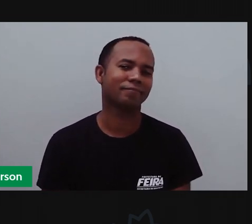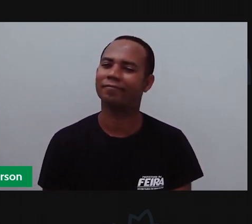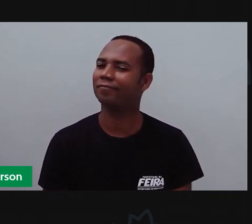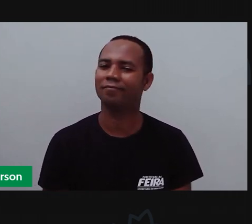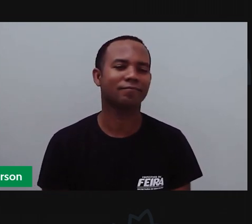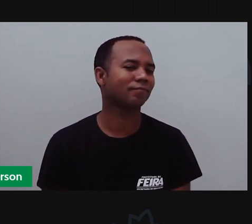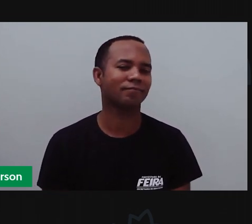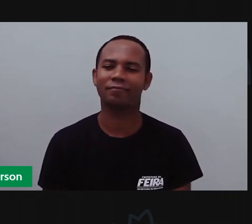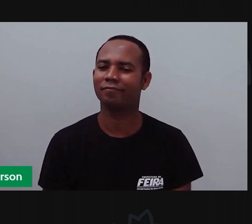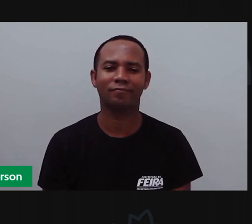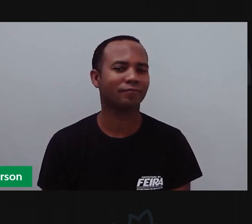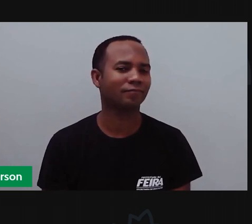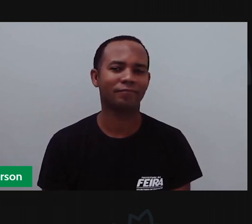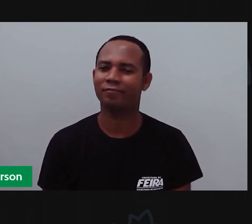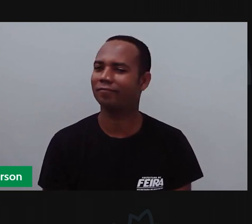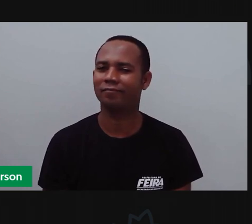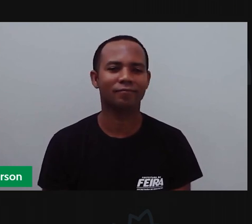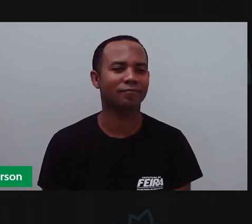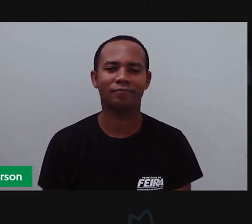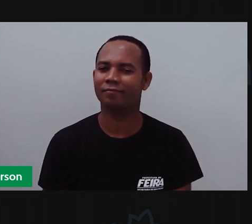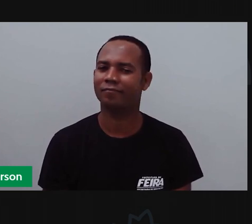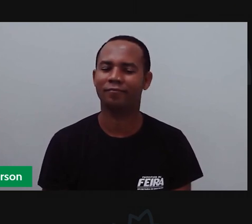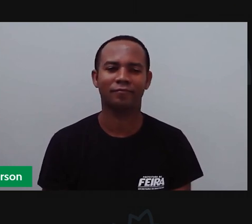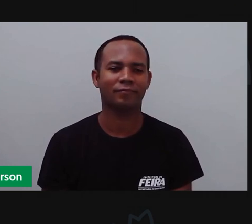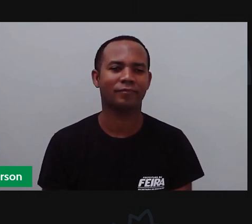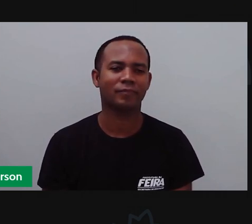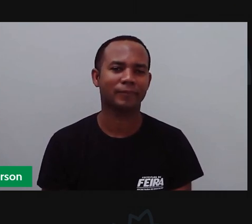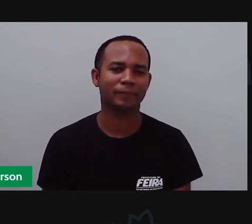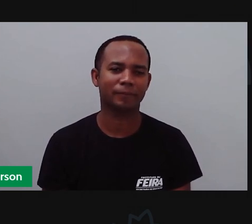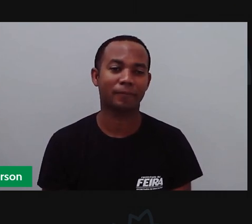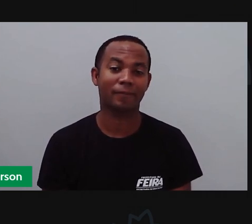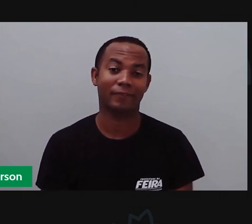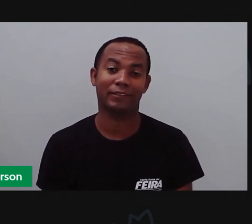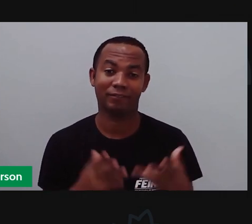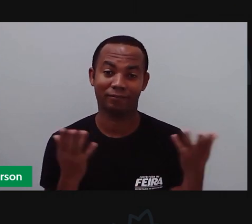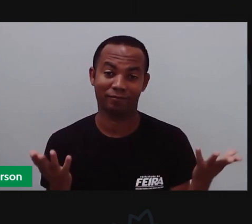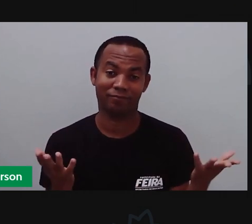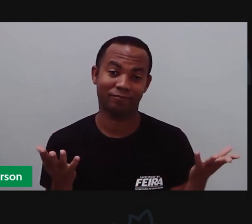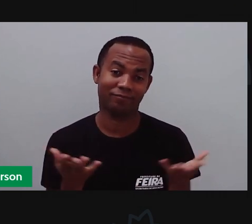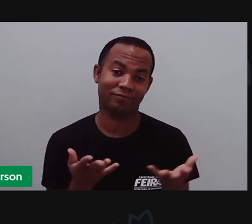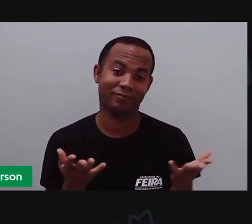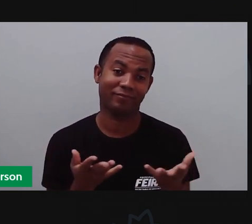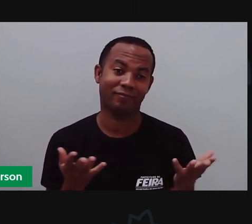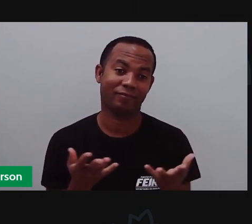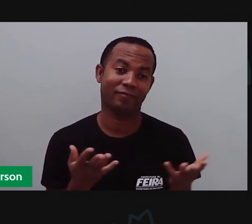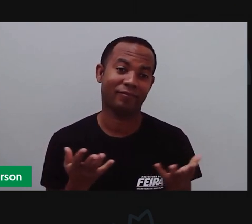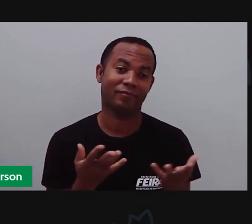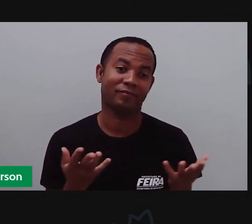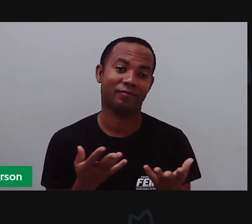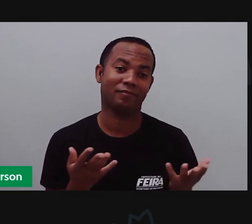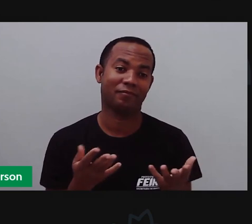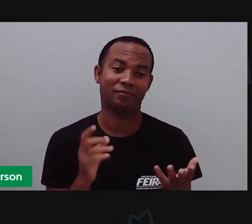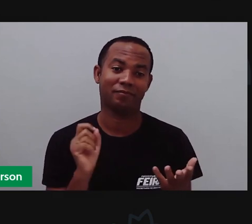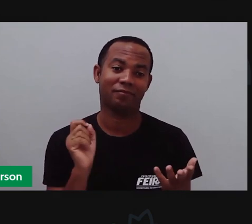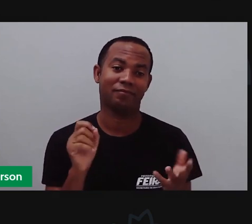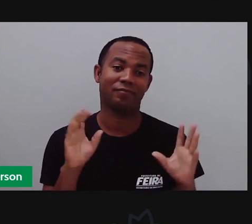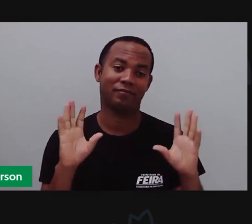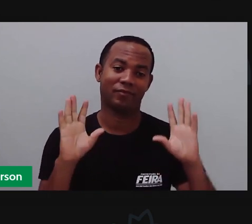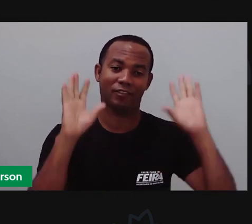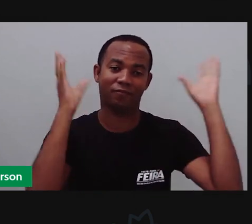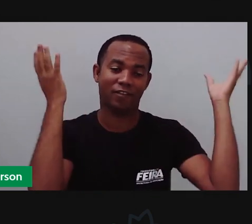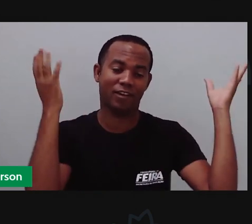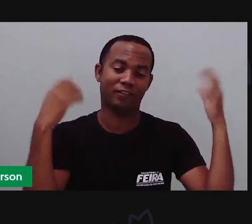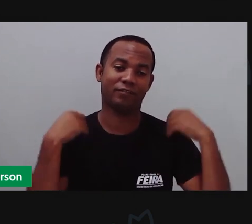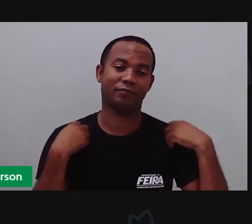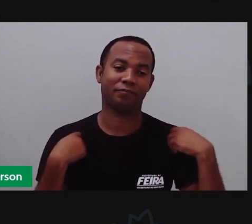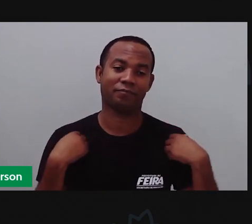odeia bigode, mas eu estou a carata, queria estar aqui com o meu vestido, mas a Pró está com a fardinha